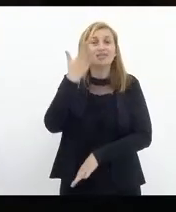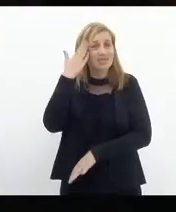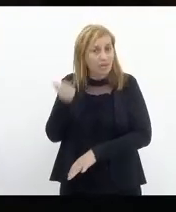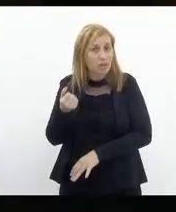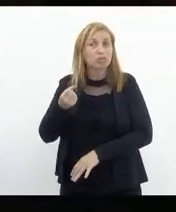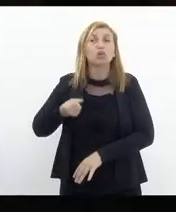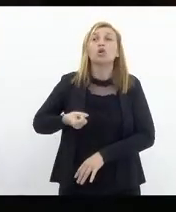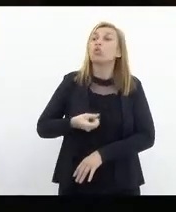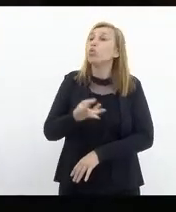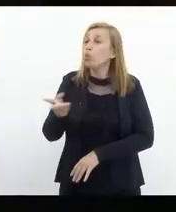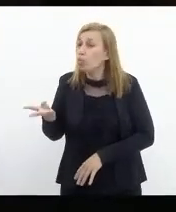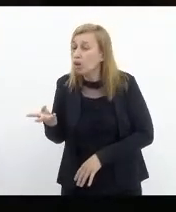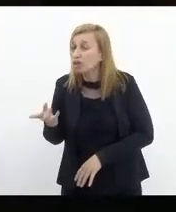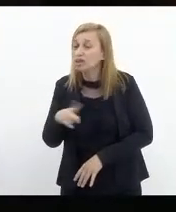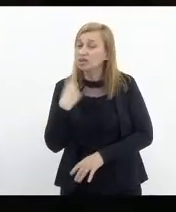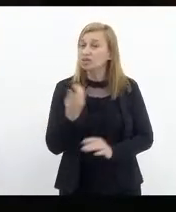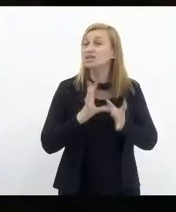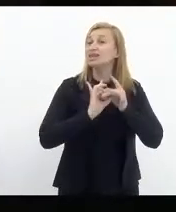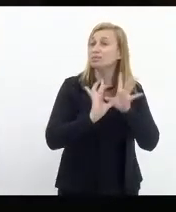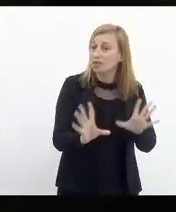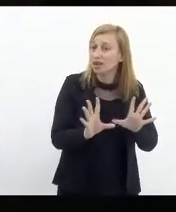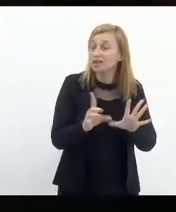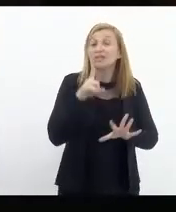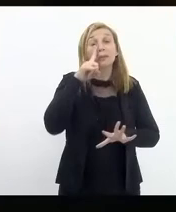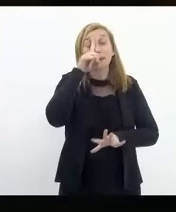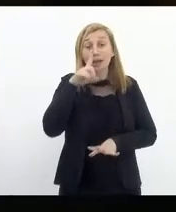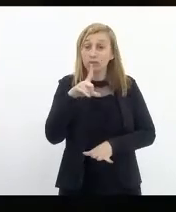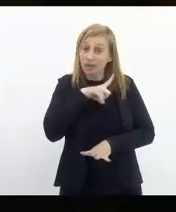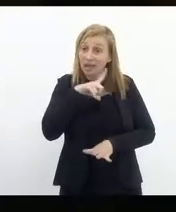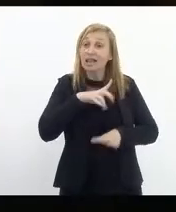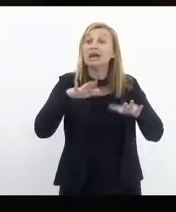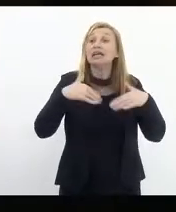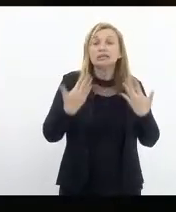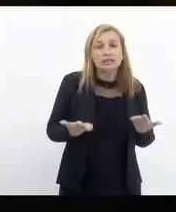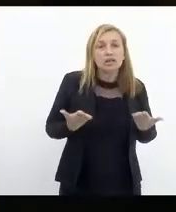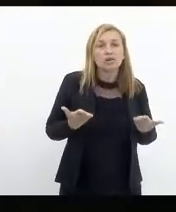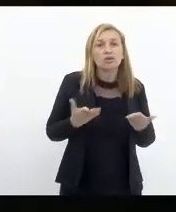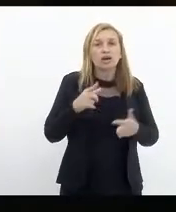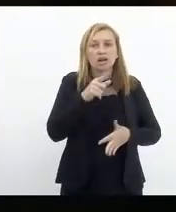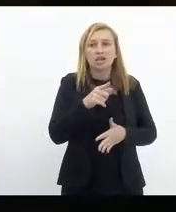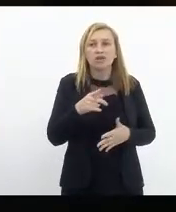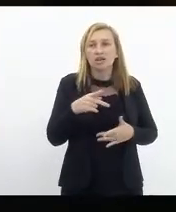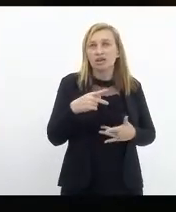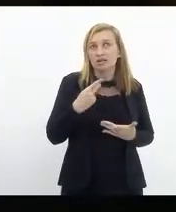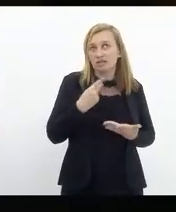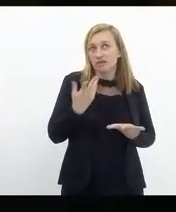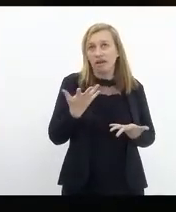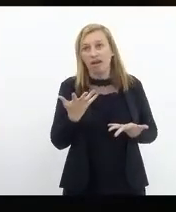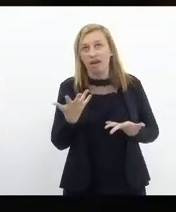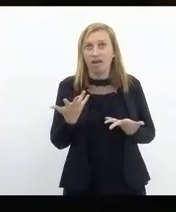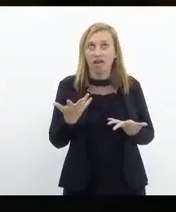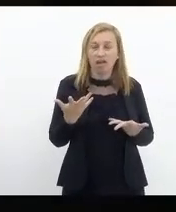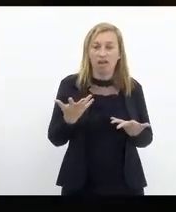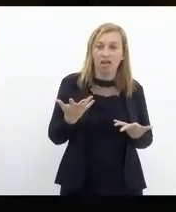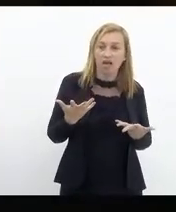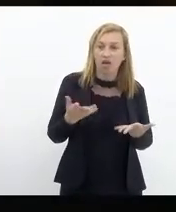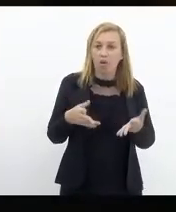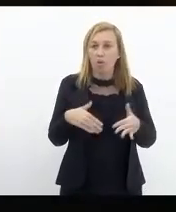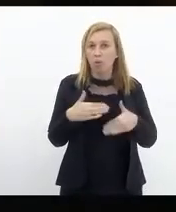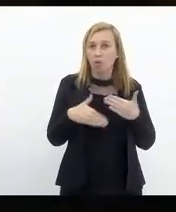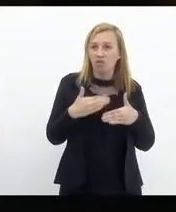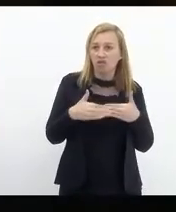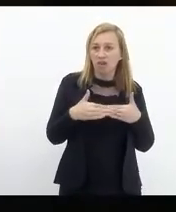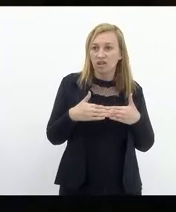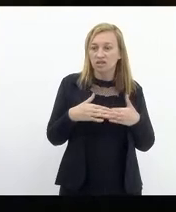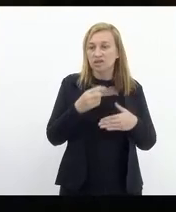quanto que a nossa democracia está em risco. Então, aquilo que se configurou com o processo